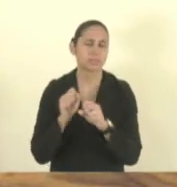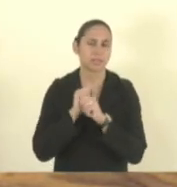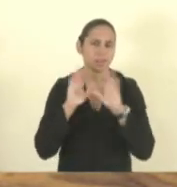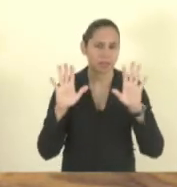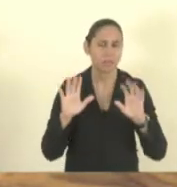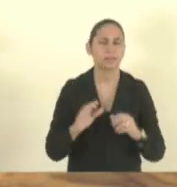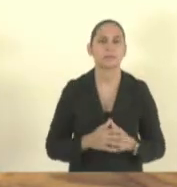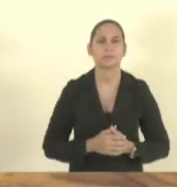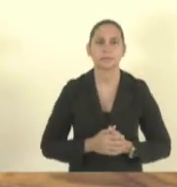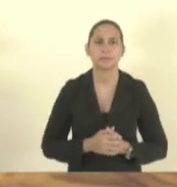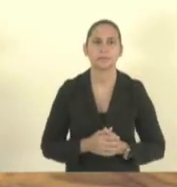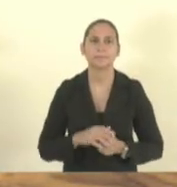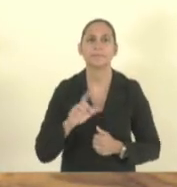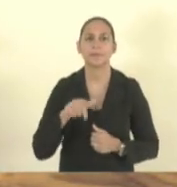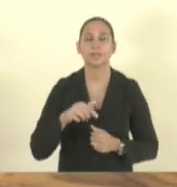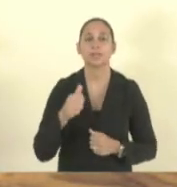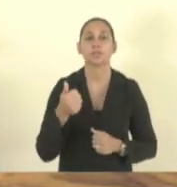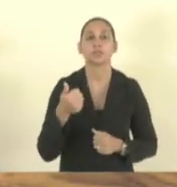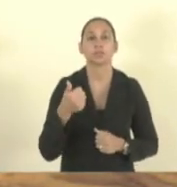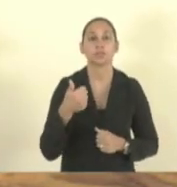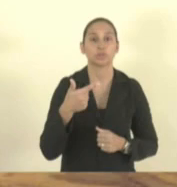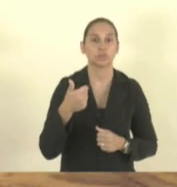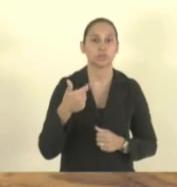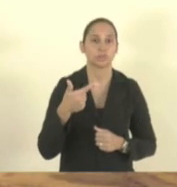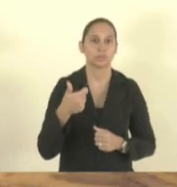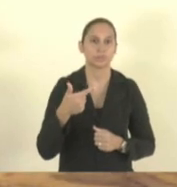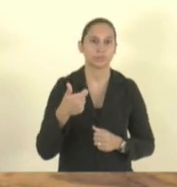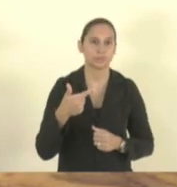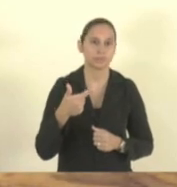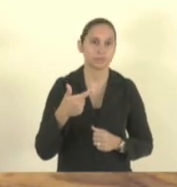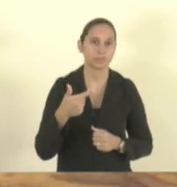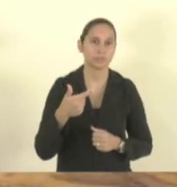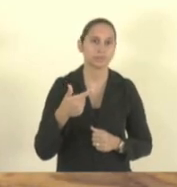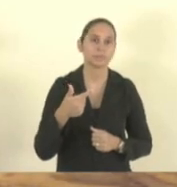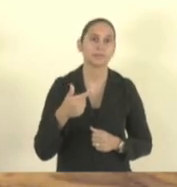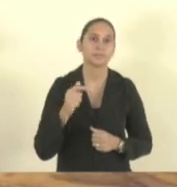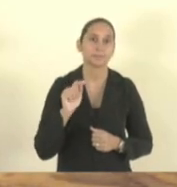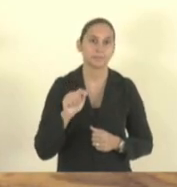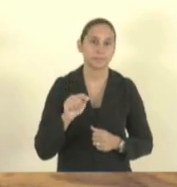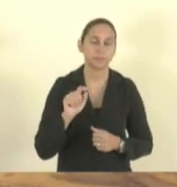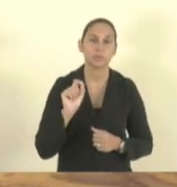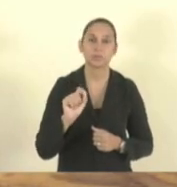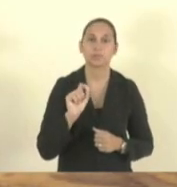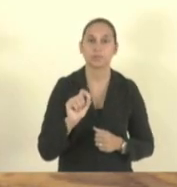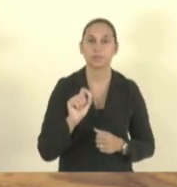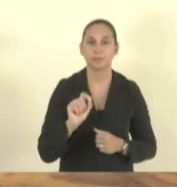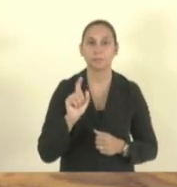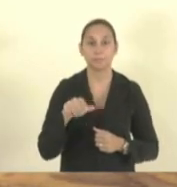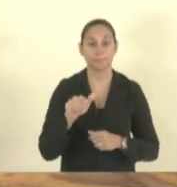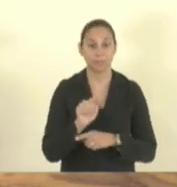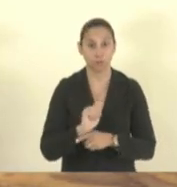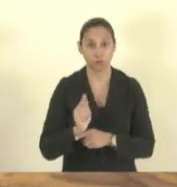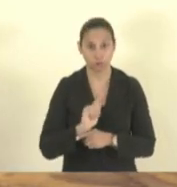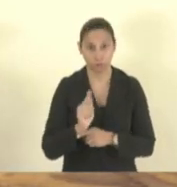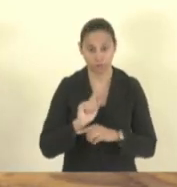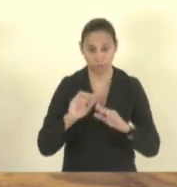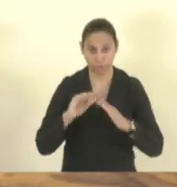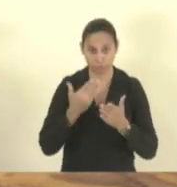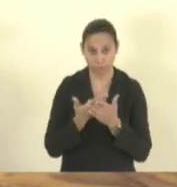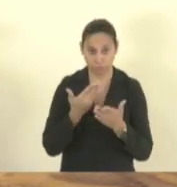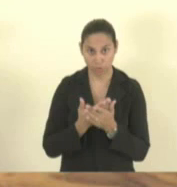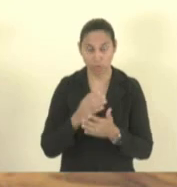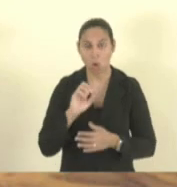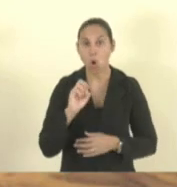que a 12.000 que o gestor escolar ou autoridade,